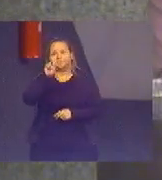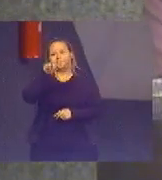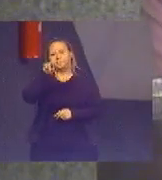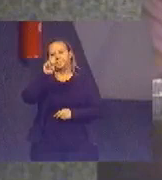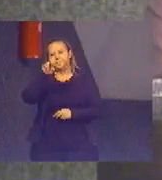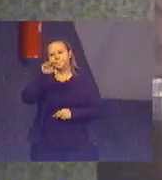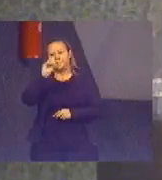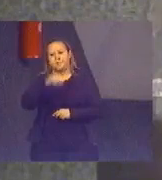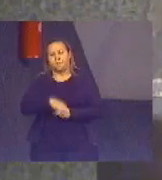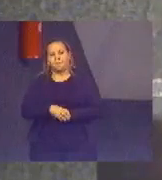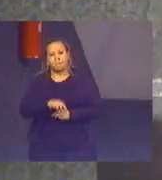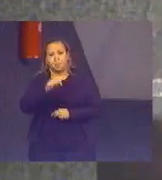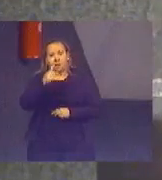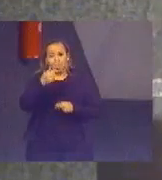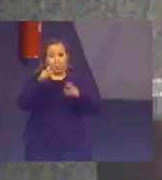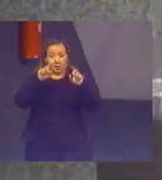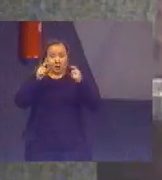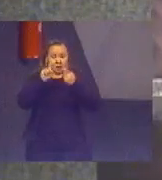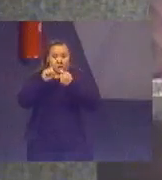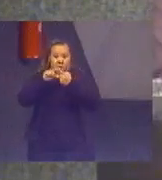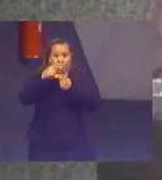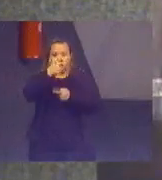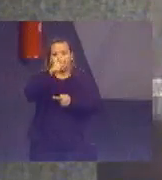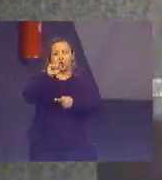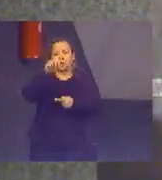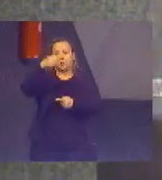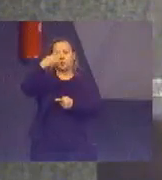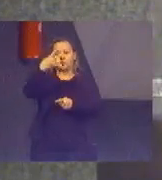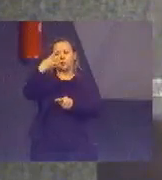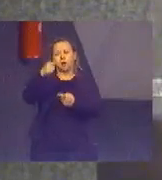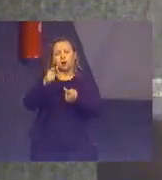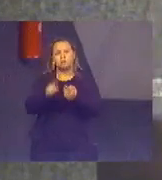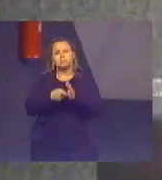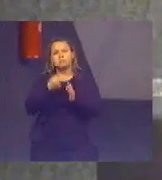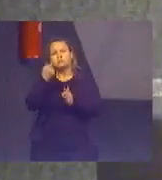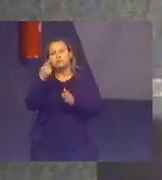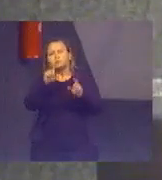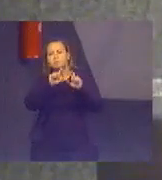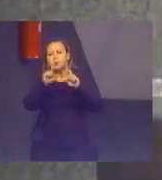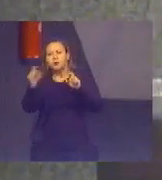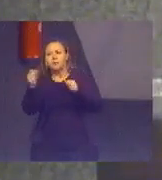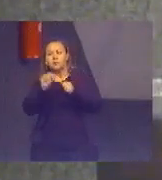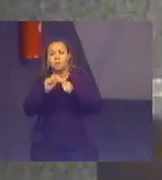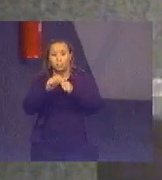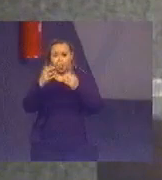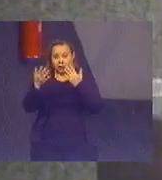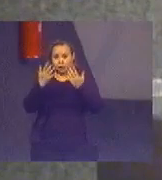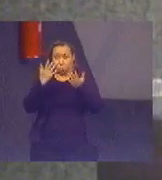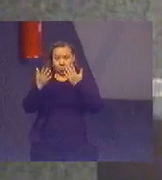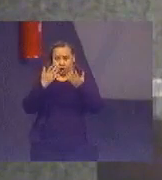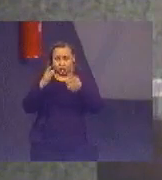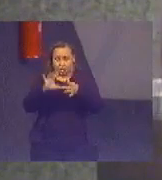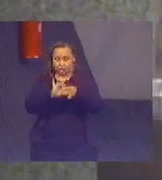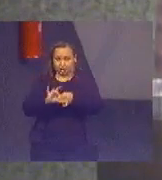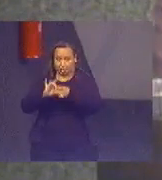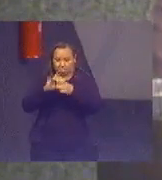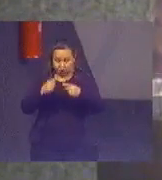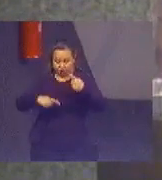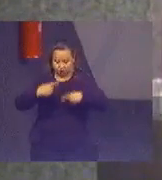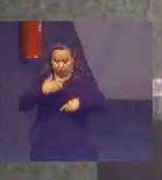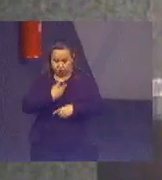Na meta 2.4, na primeira fase da auditoria, foi feita uma análise integrada das políticas públicas